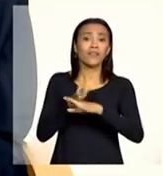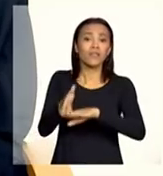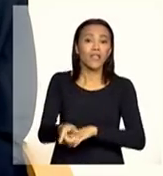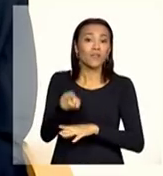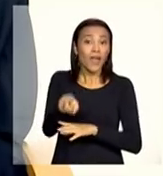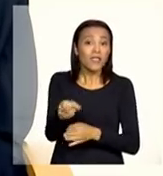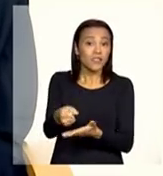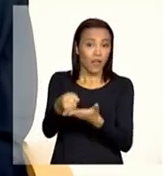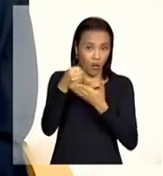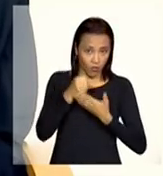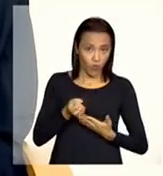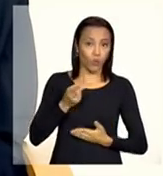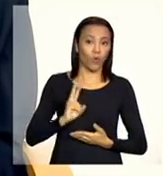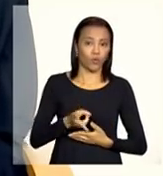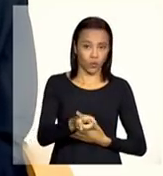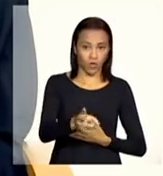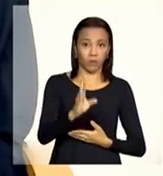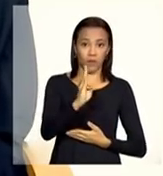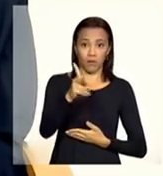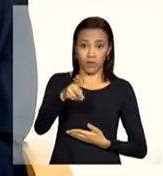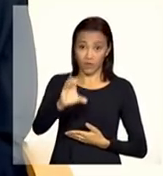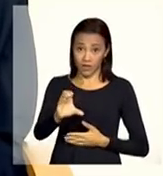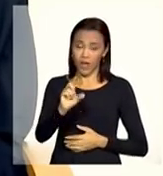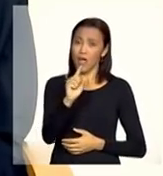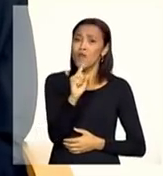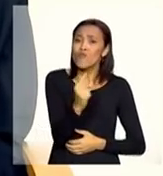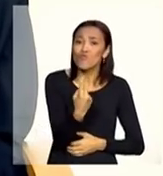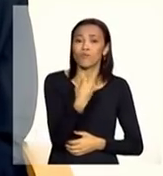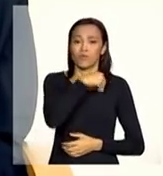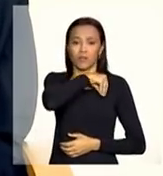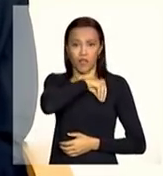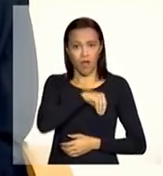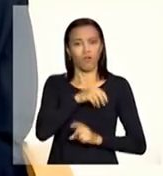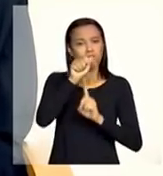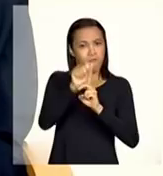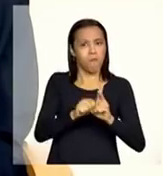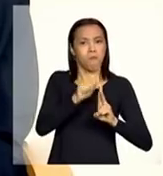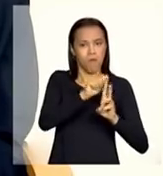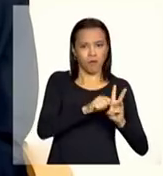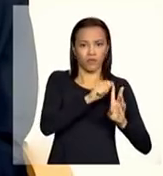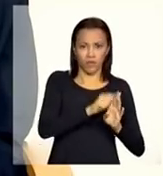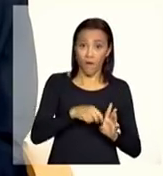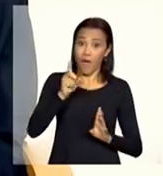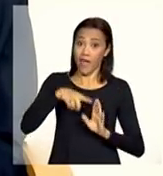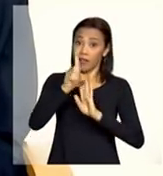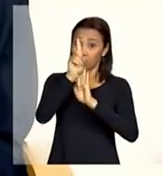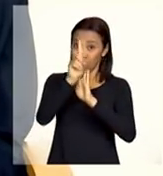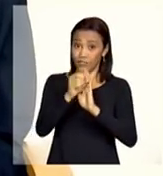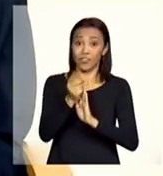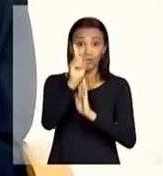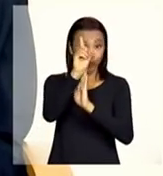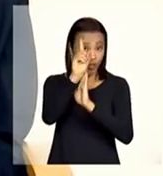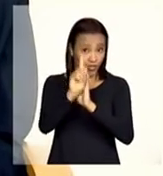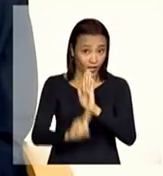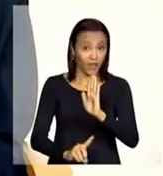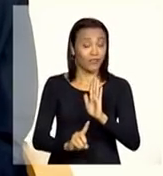esse benefício equivale a um valor de um salário mínimo mensal é um direito constitucional então essa pessoa pode acessar